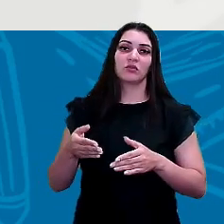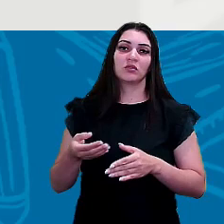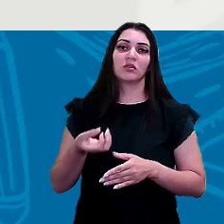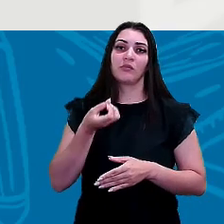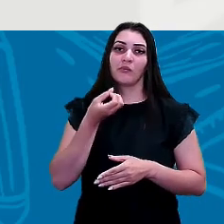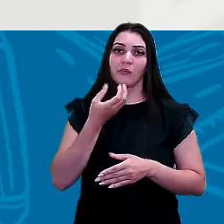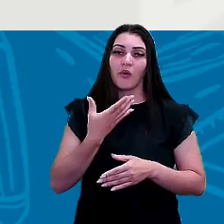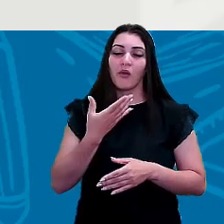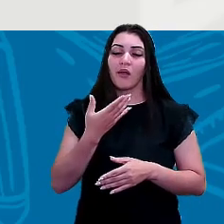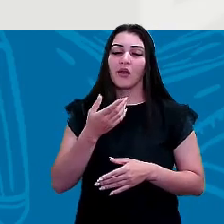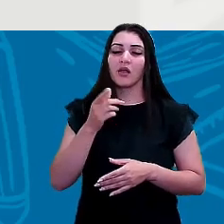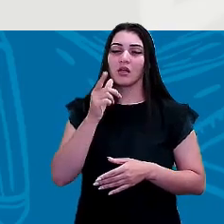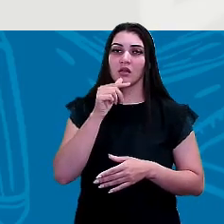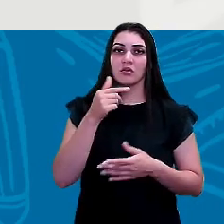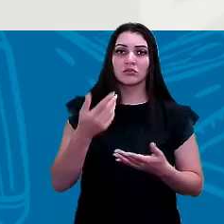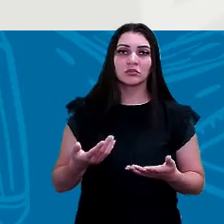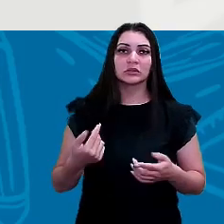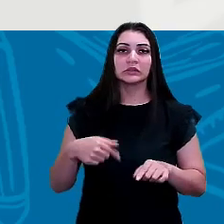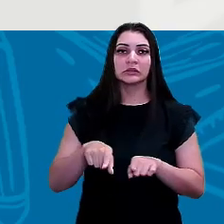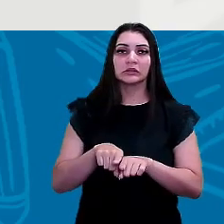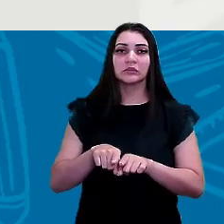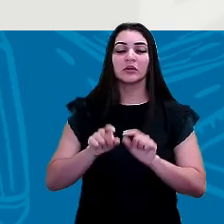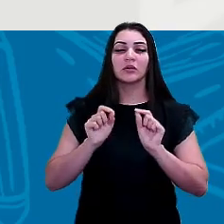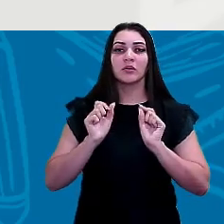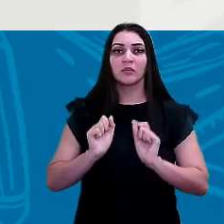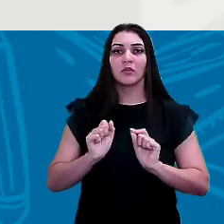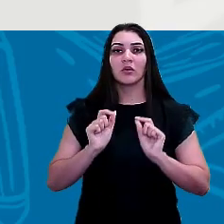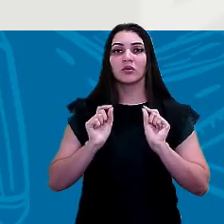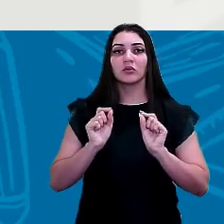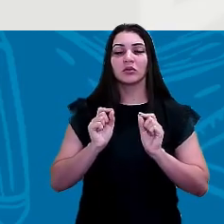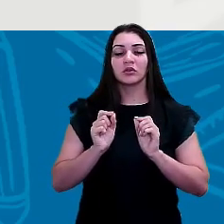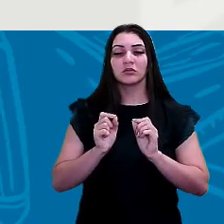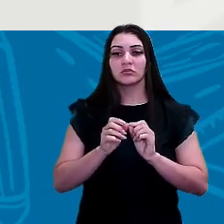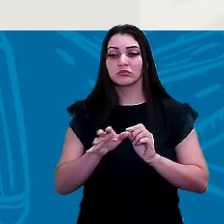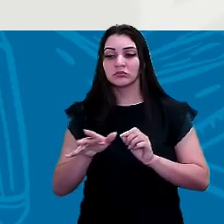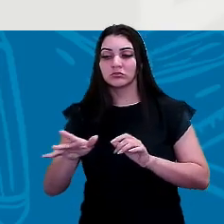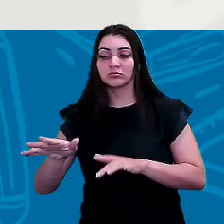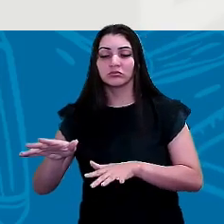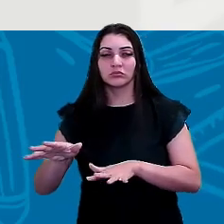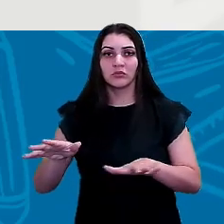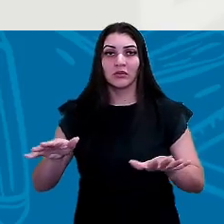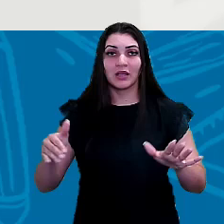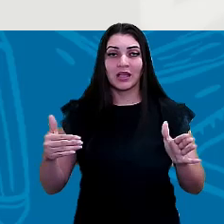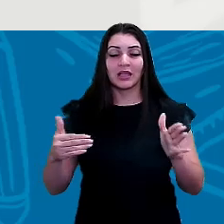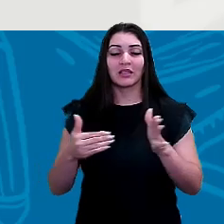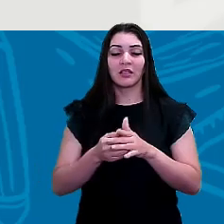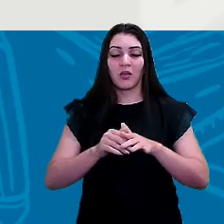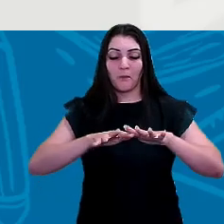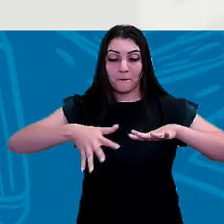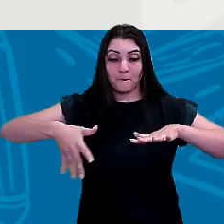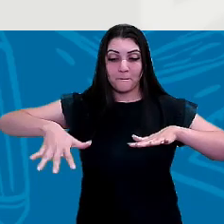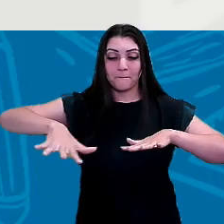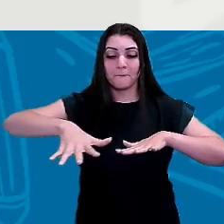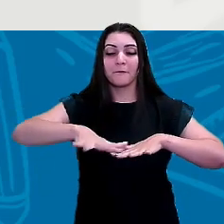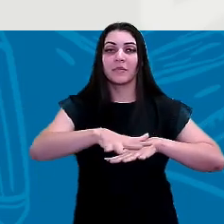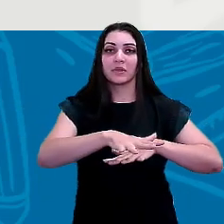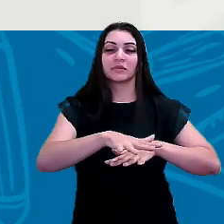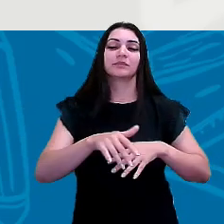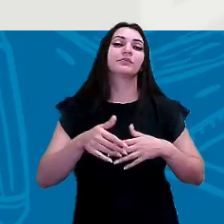potável e também ela pode escapar e atingir até o mar ou rios certo? então